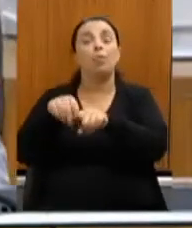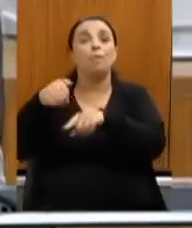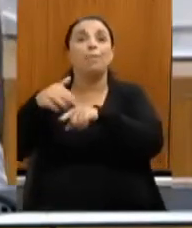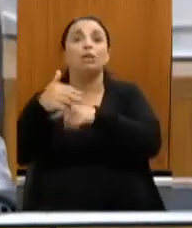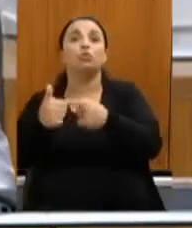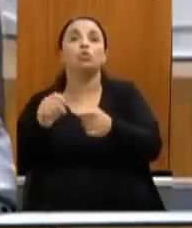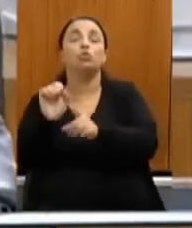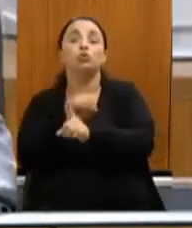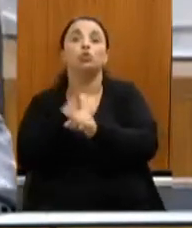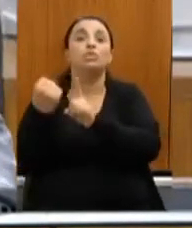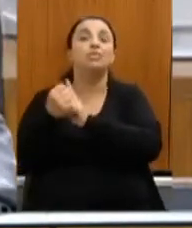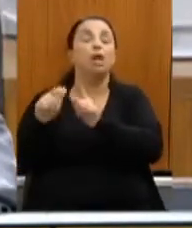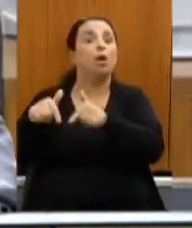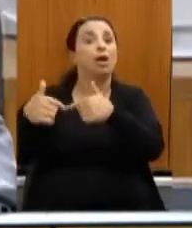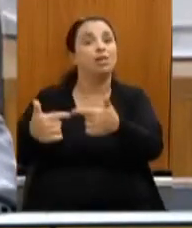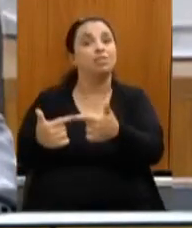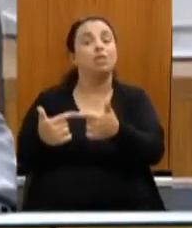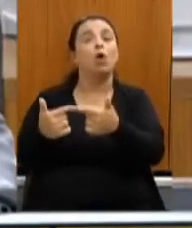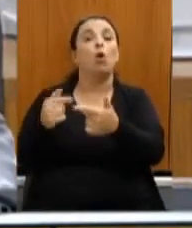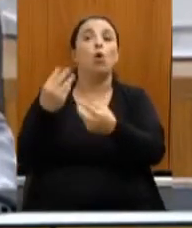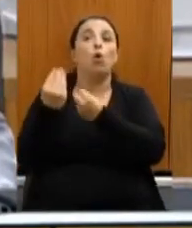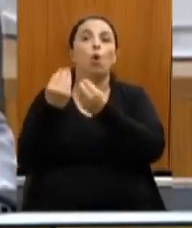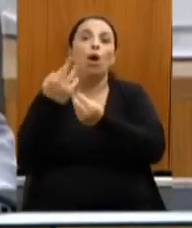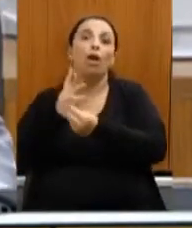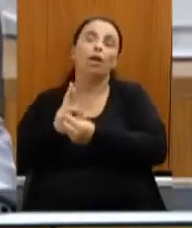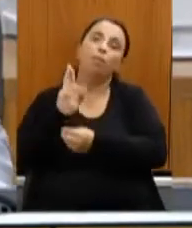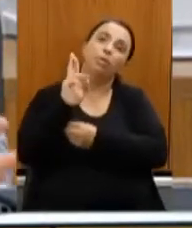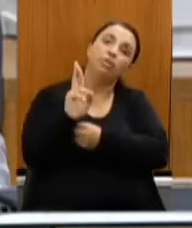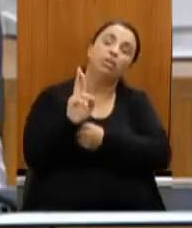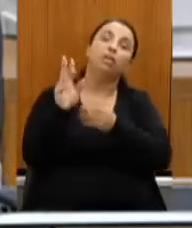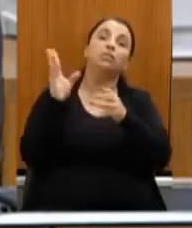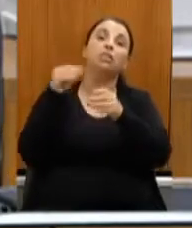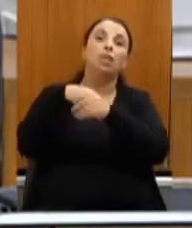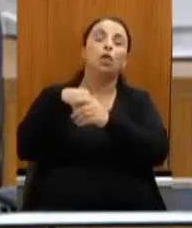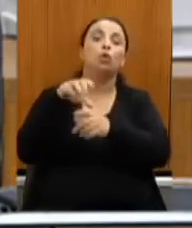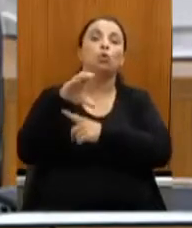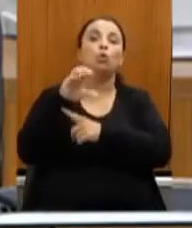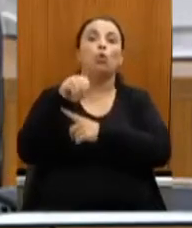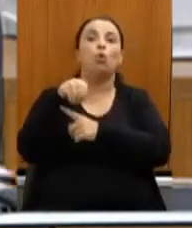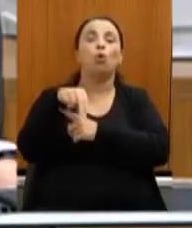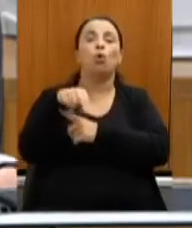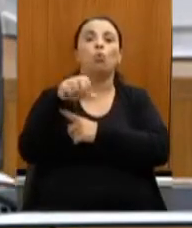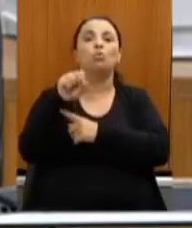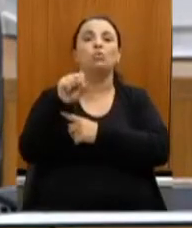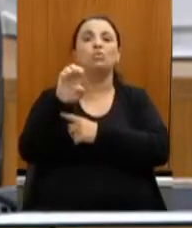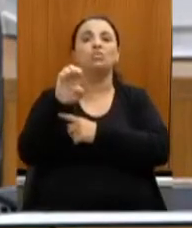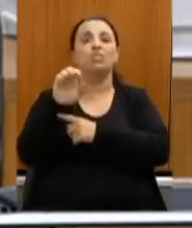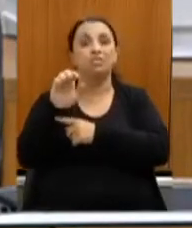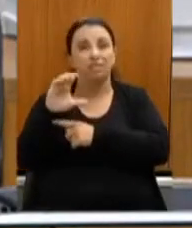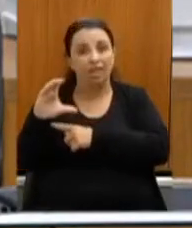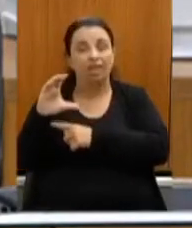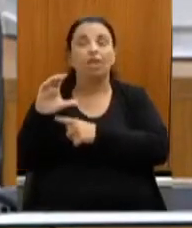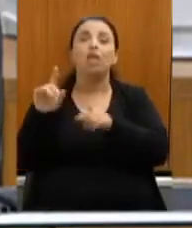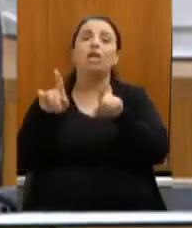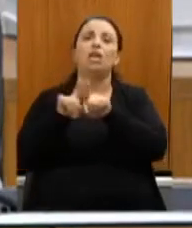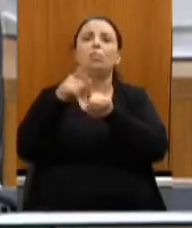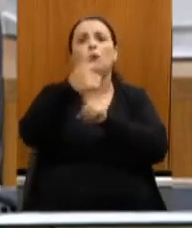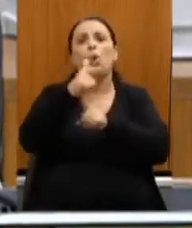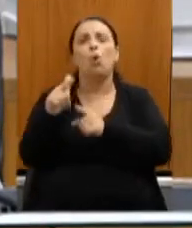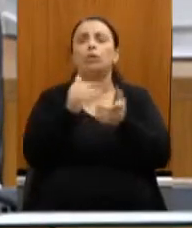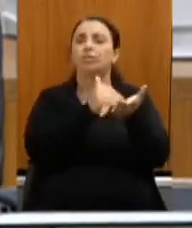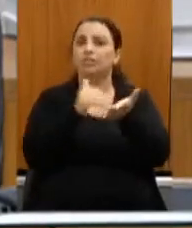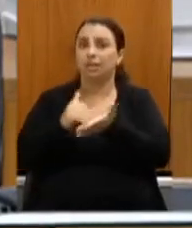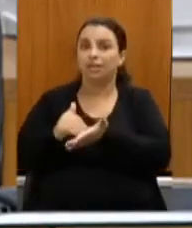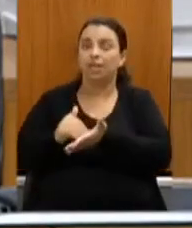ocorrendo por meio de representantes do CONSEC e também de outras secretarias eu acho que